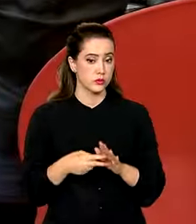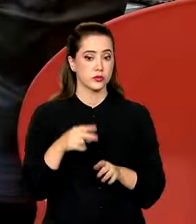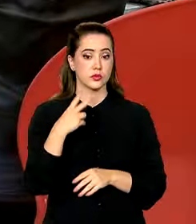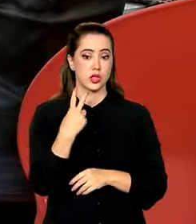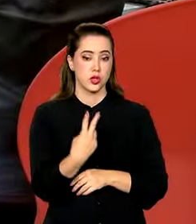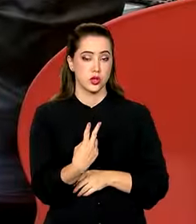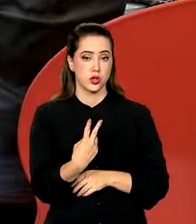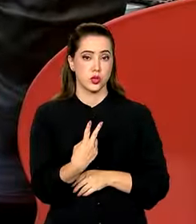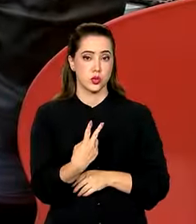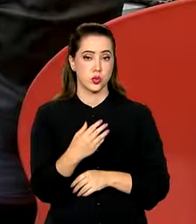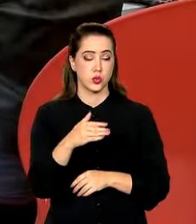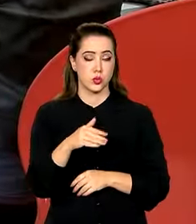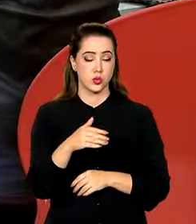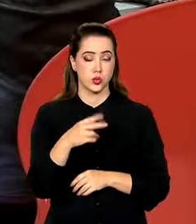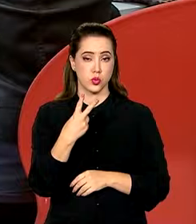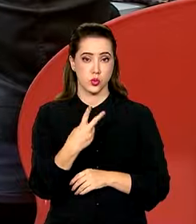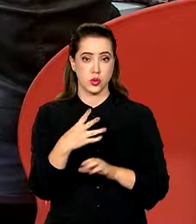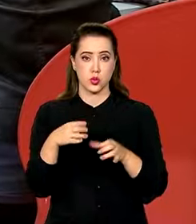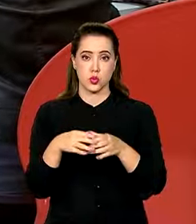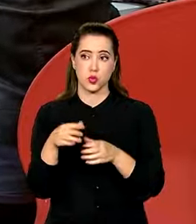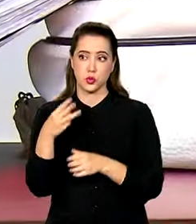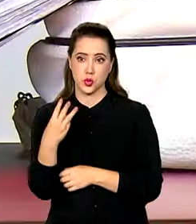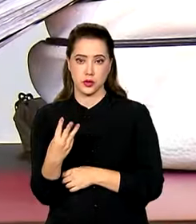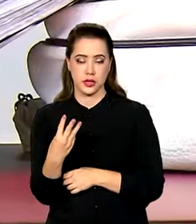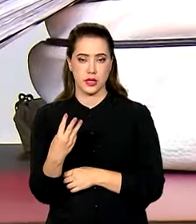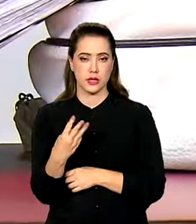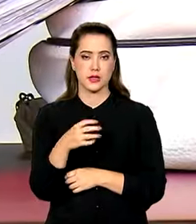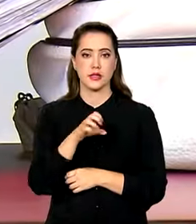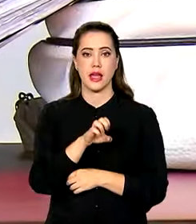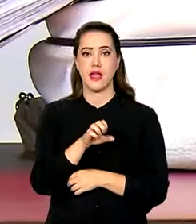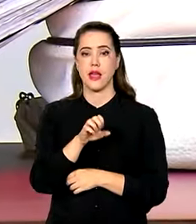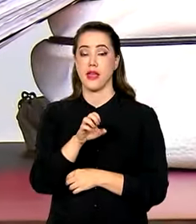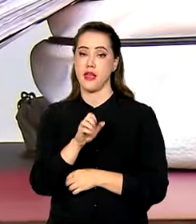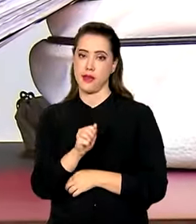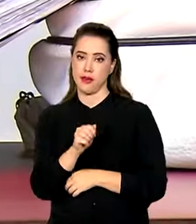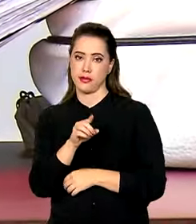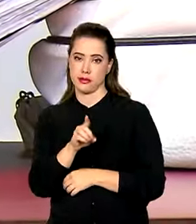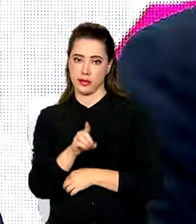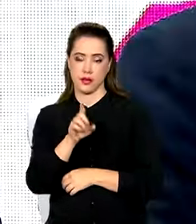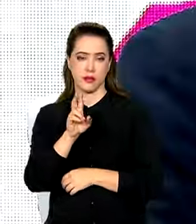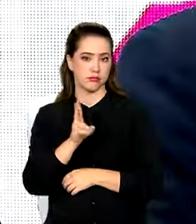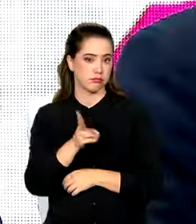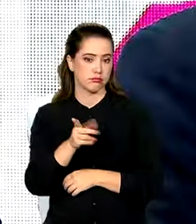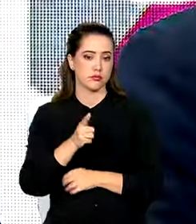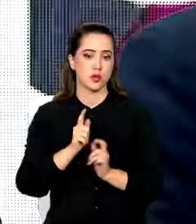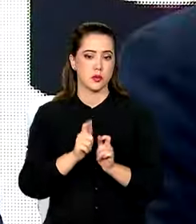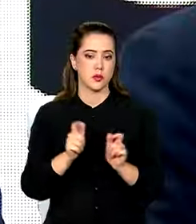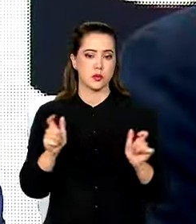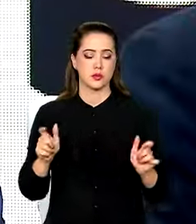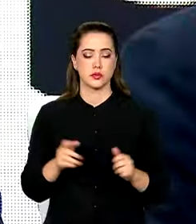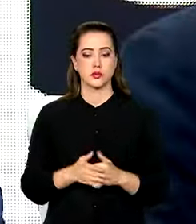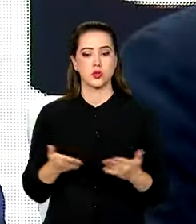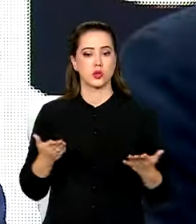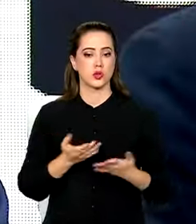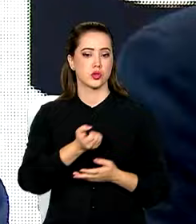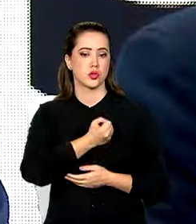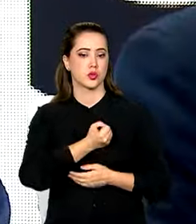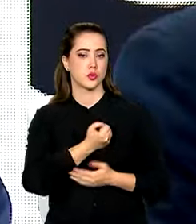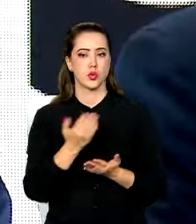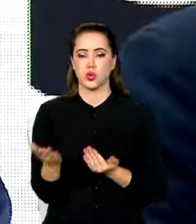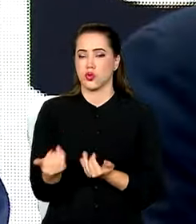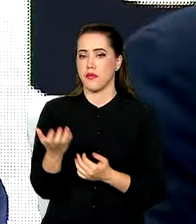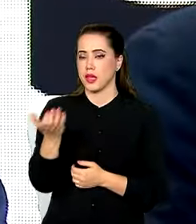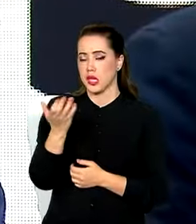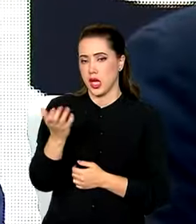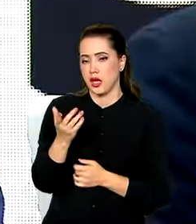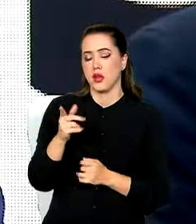duas em cada três. O chamado EAD é uma tendência que veio para ficar. Hoje tem vagas para o jovem que